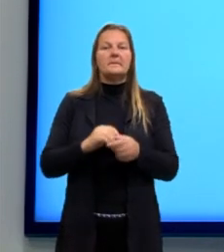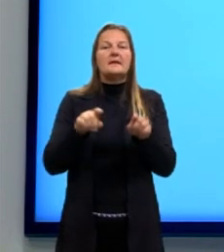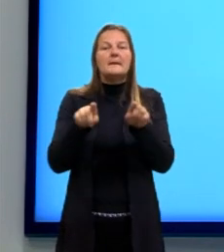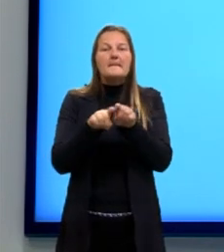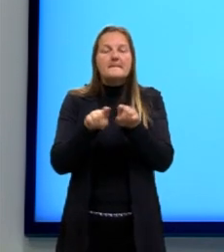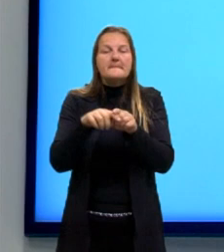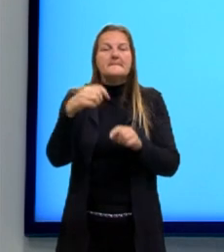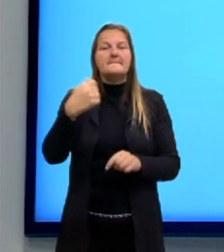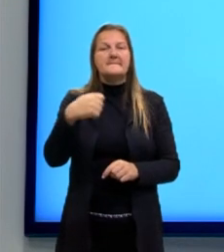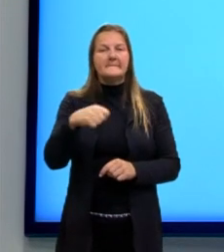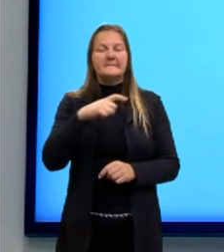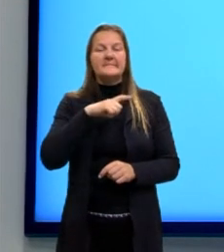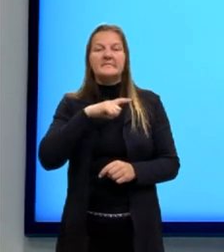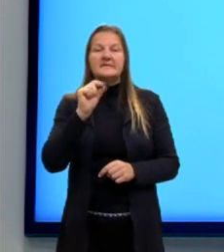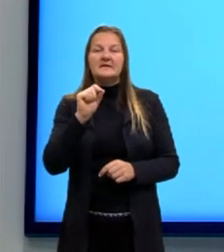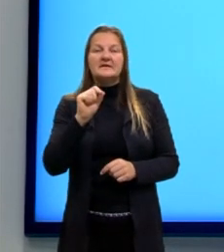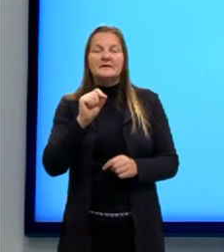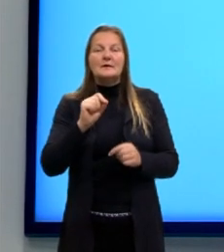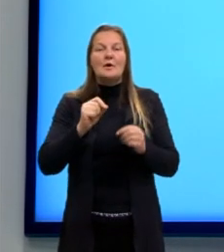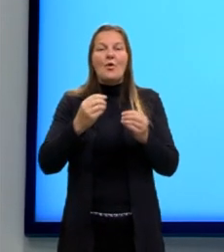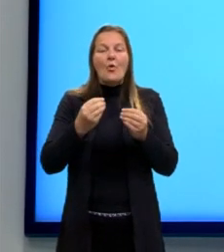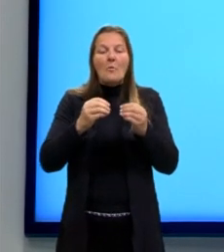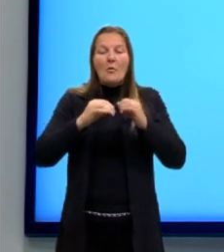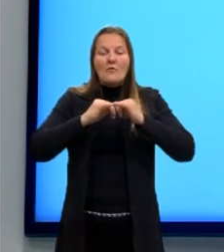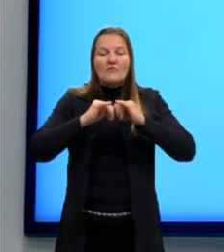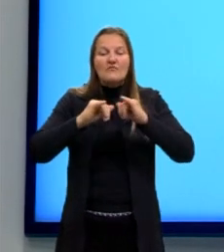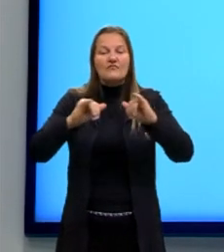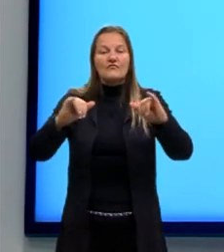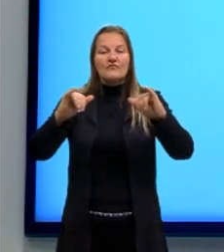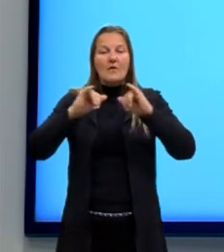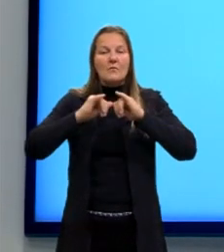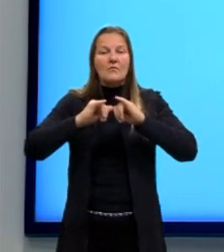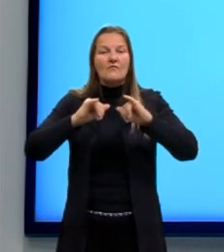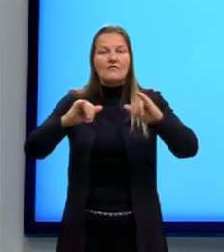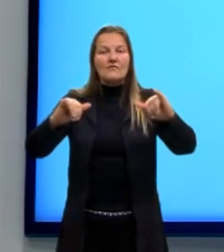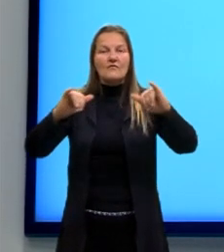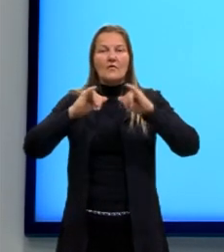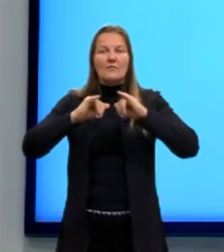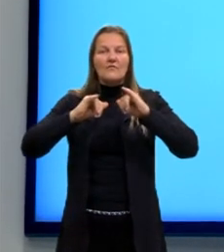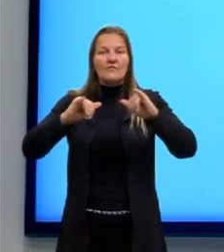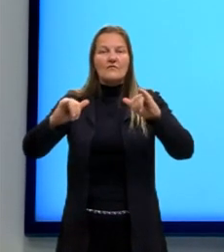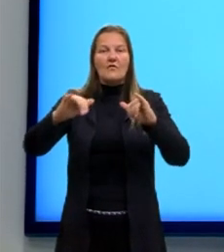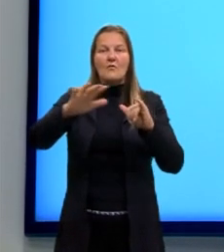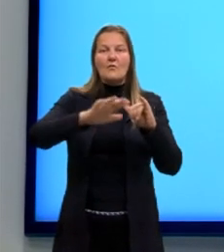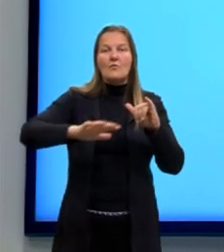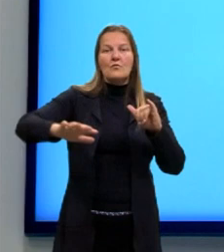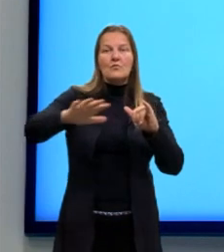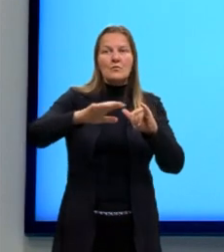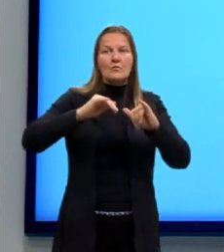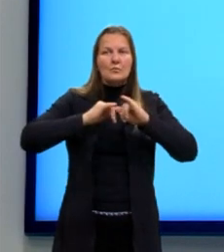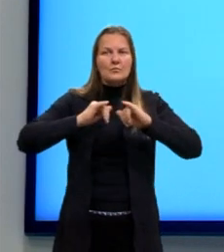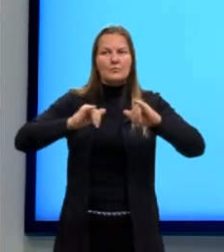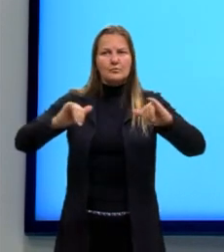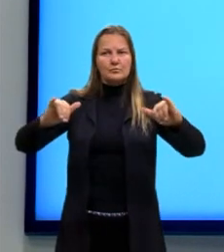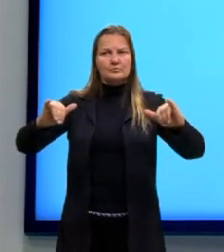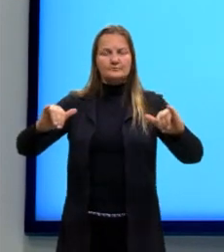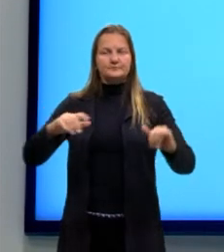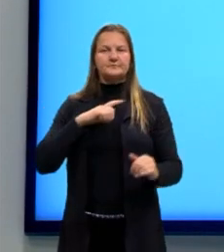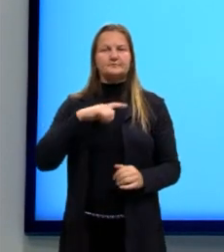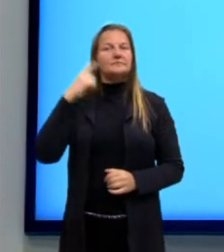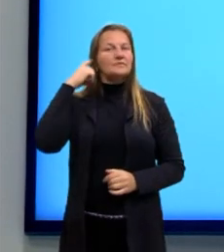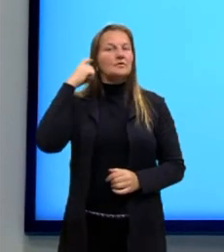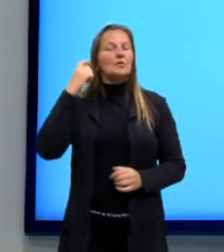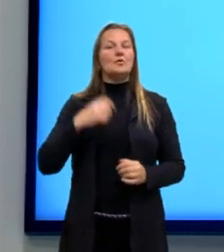necessário que haja um meio de propagação. Então, seguindo aqui, o som é produzido, então, pelas